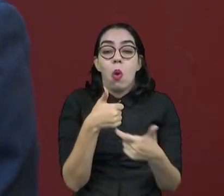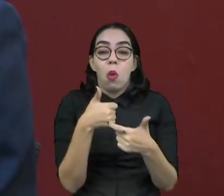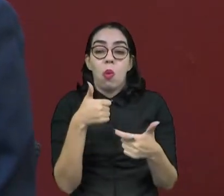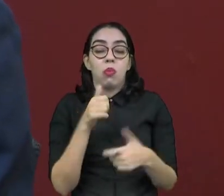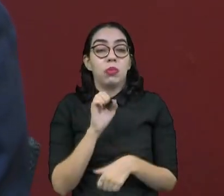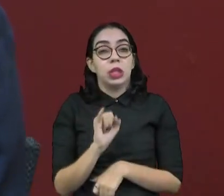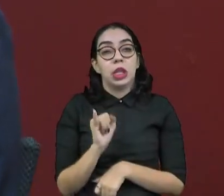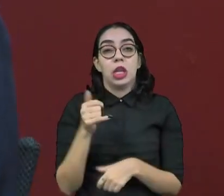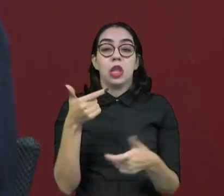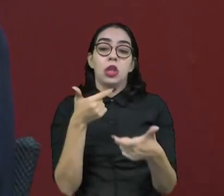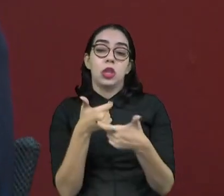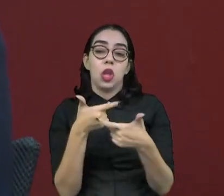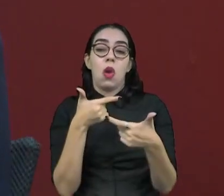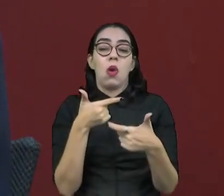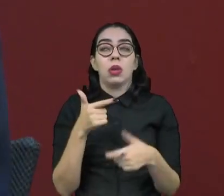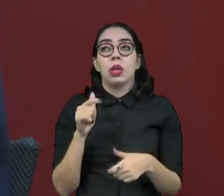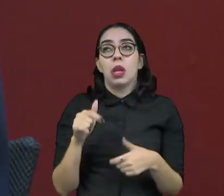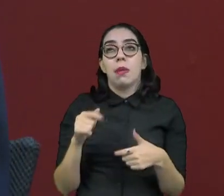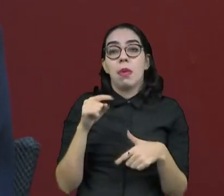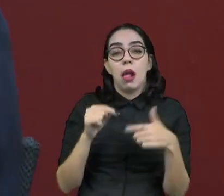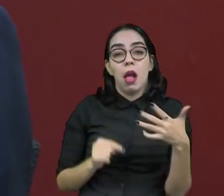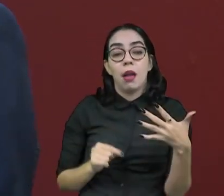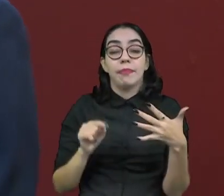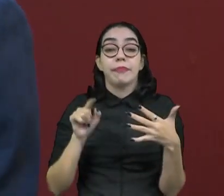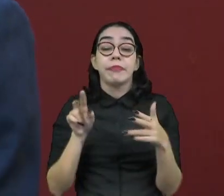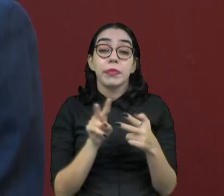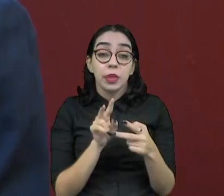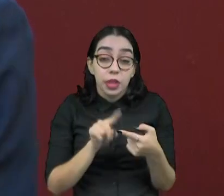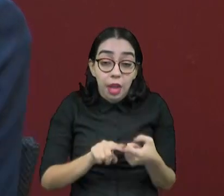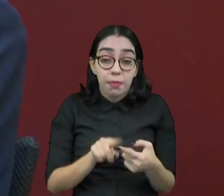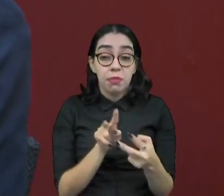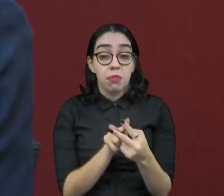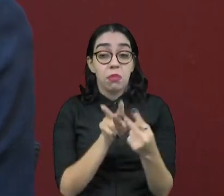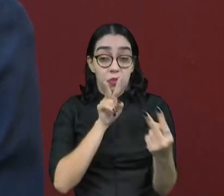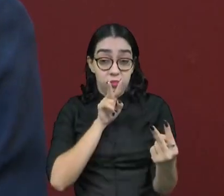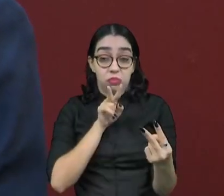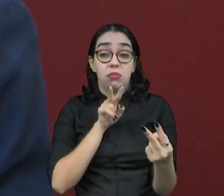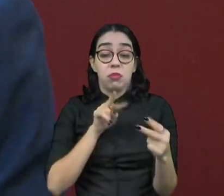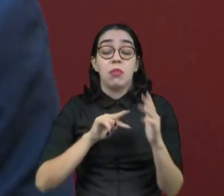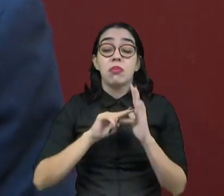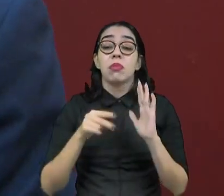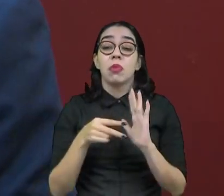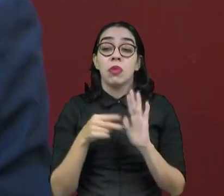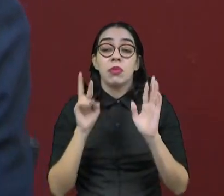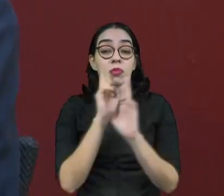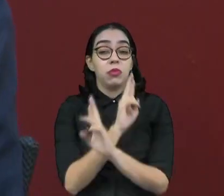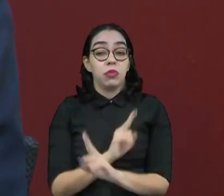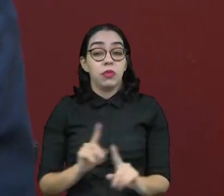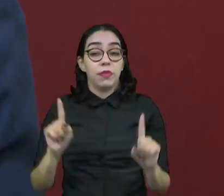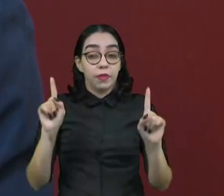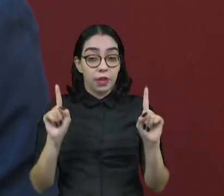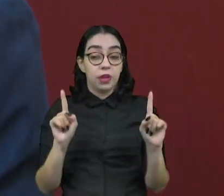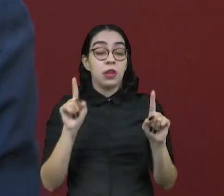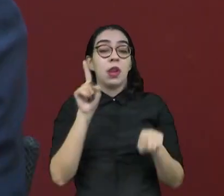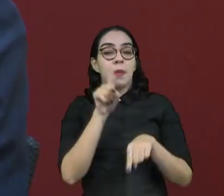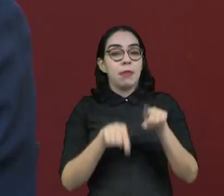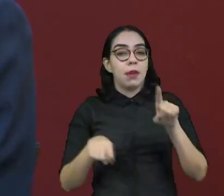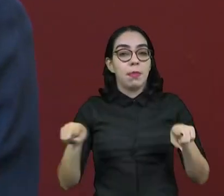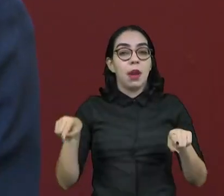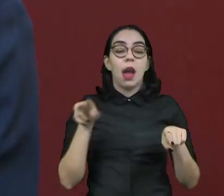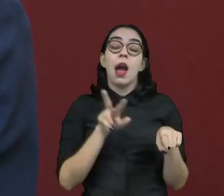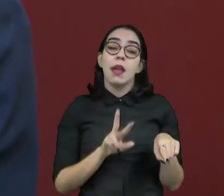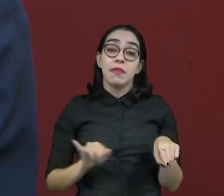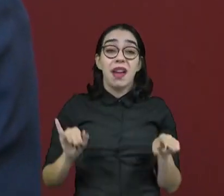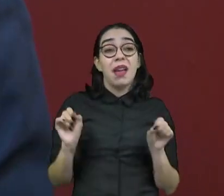outros já estão fazendo também pesquisa de forma online. Então, essas diferenças na forma de coleta podem, sim, trazer diferenças no